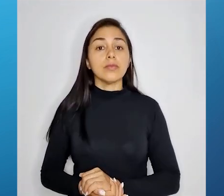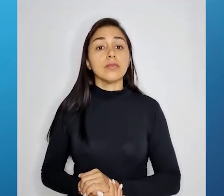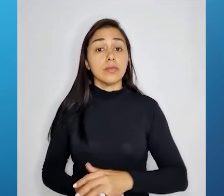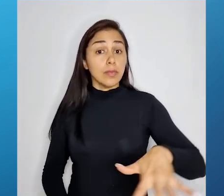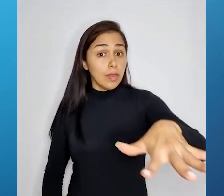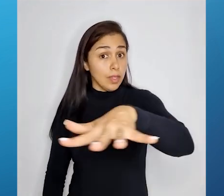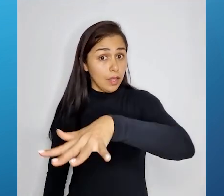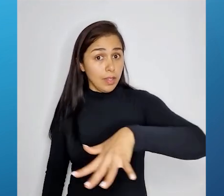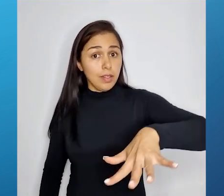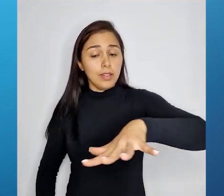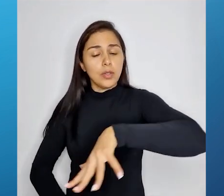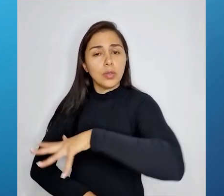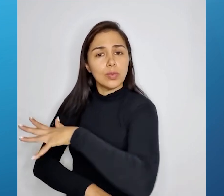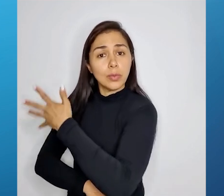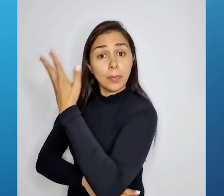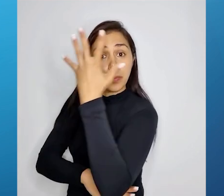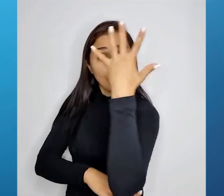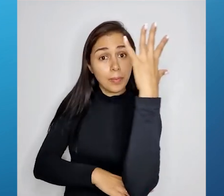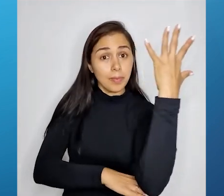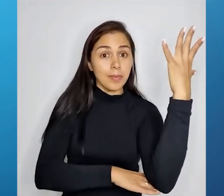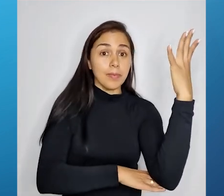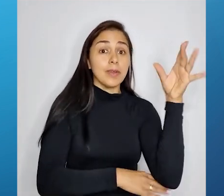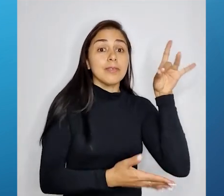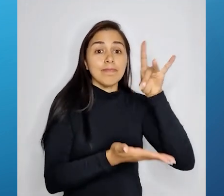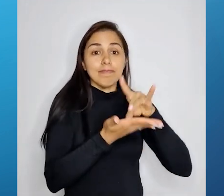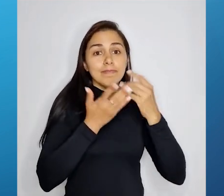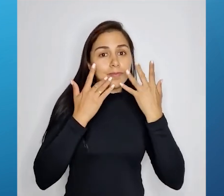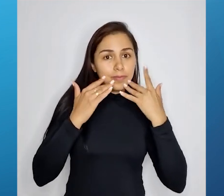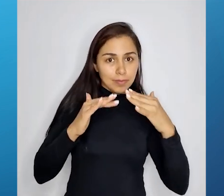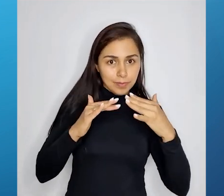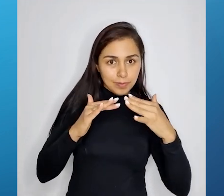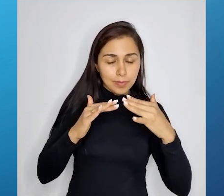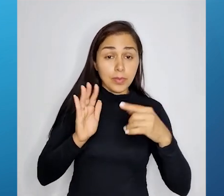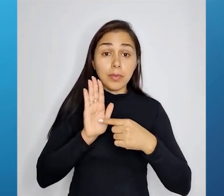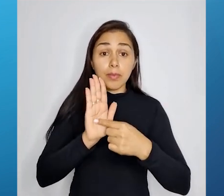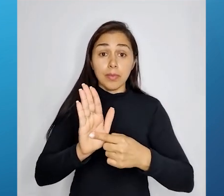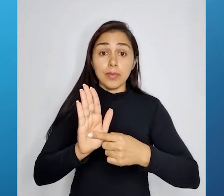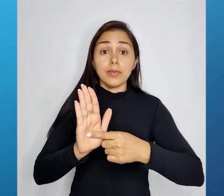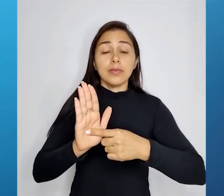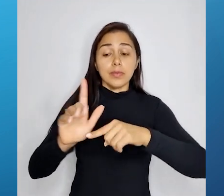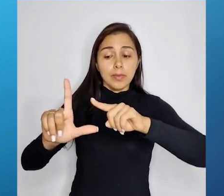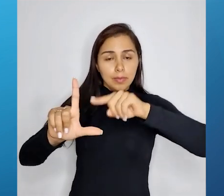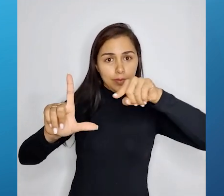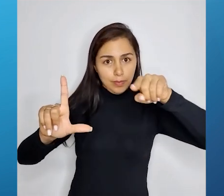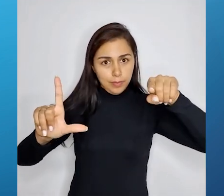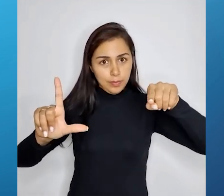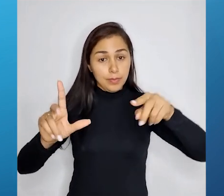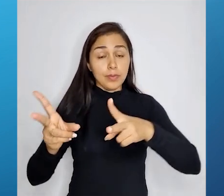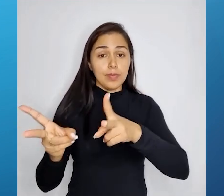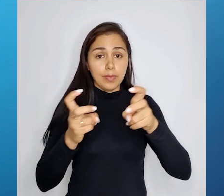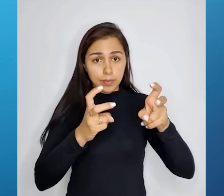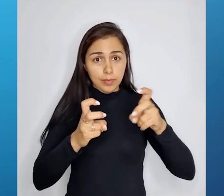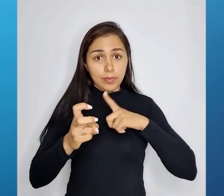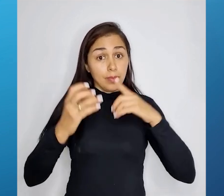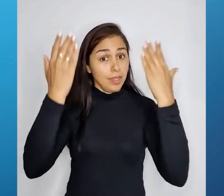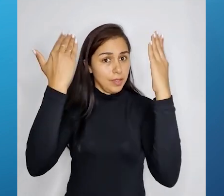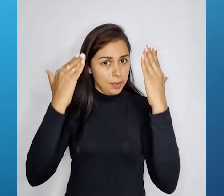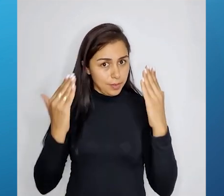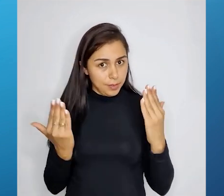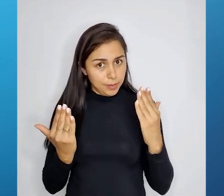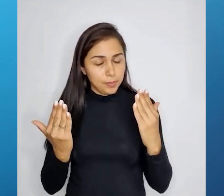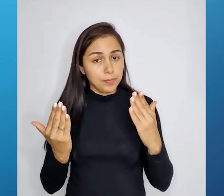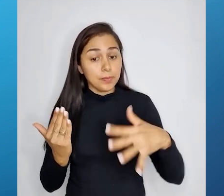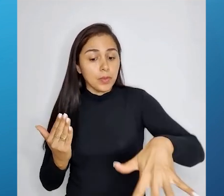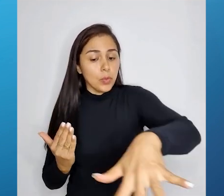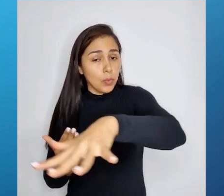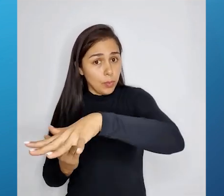Cobertura vegetal nativa em mata remanescente em forma de gráficos. Então, observe a imagem que nós temos aqui. Uma verificação, tanto em relação